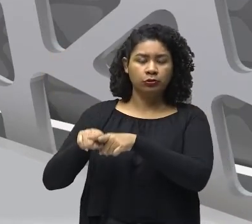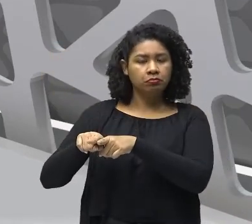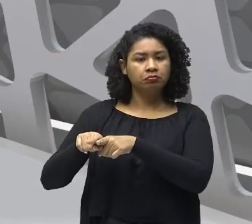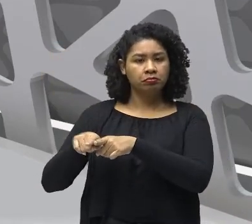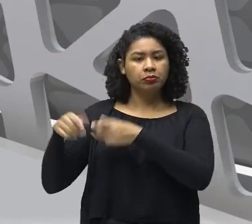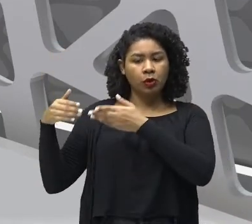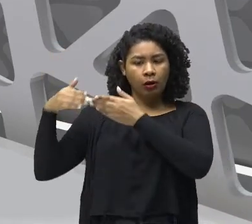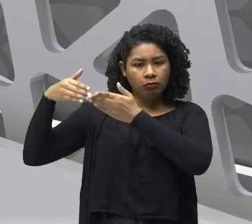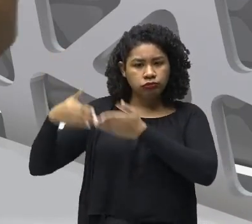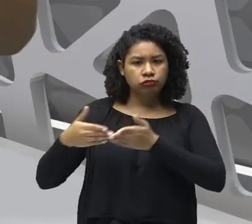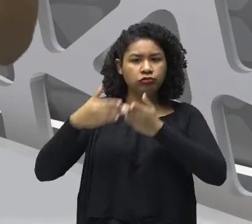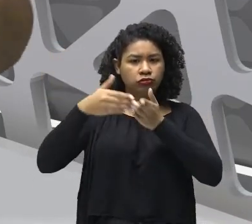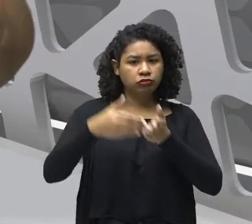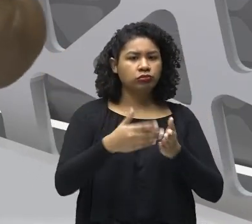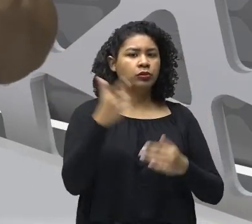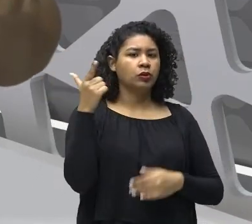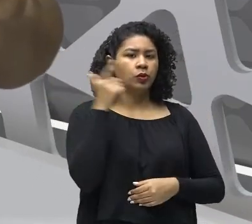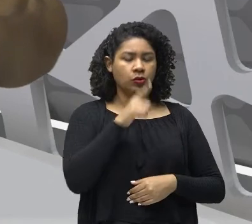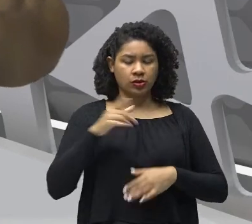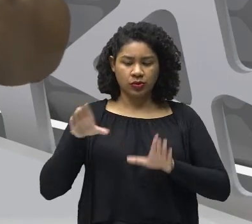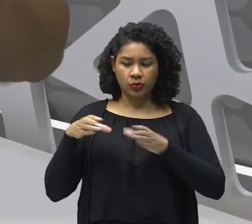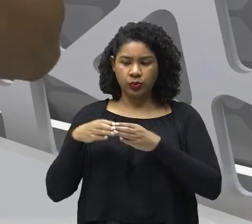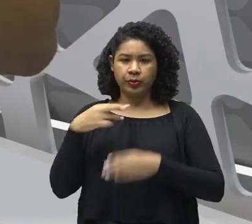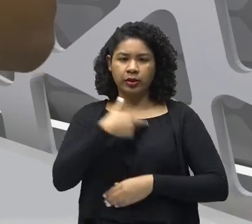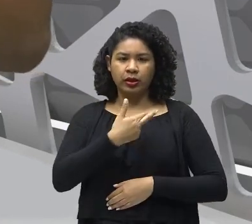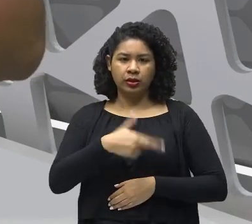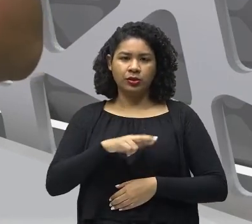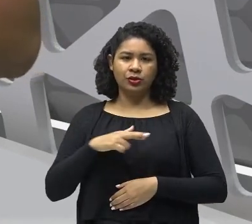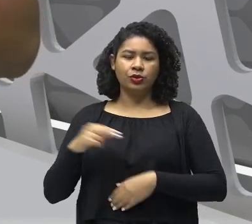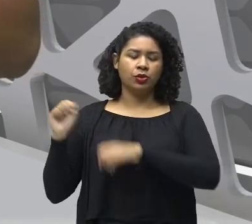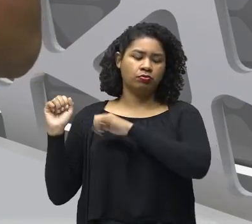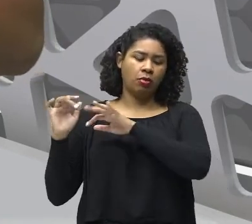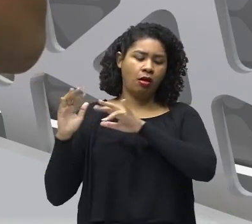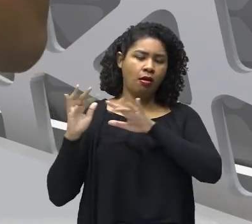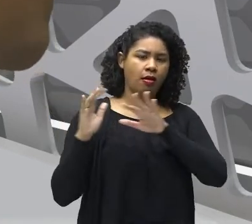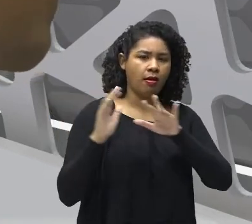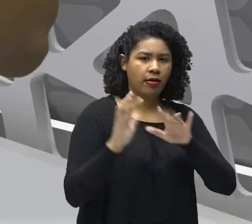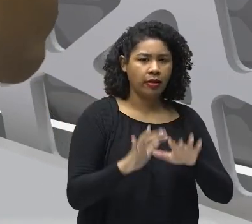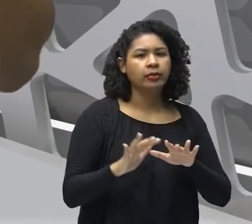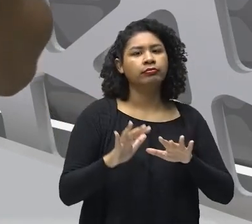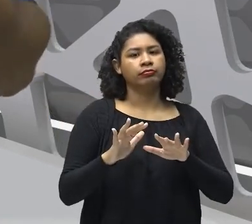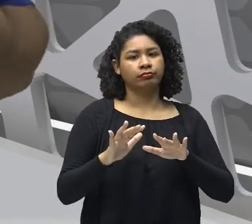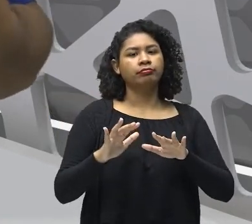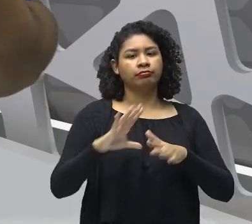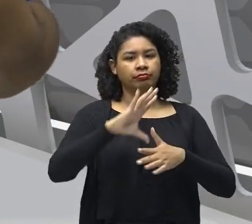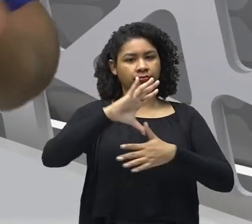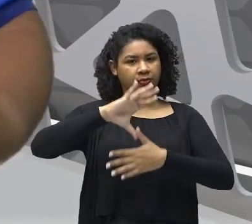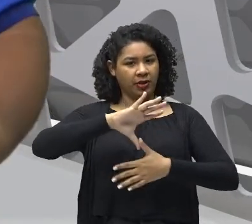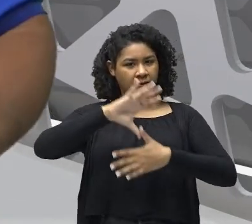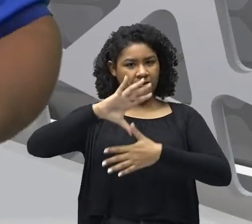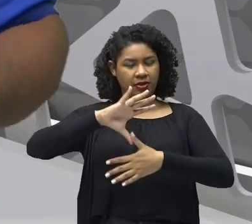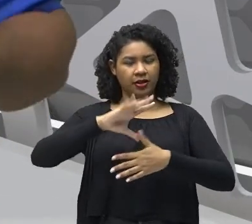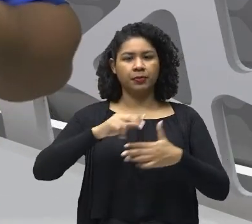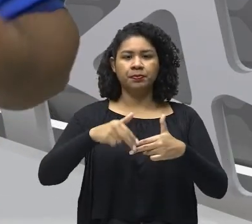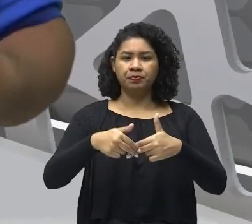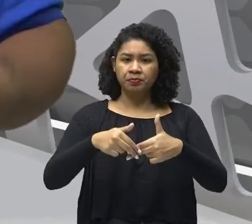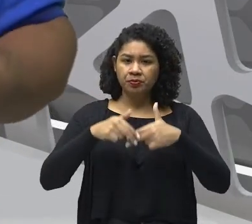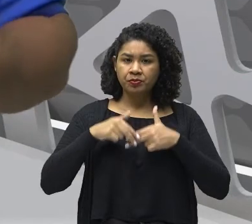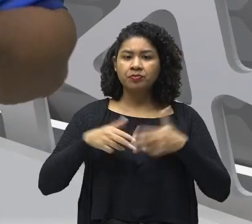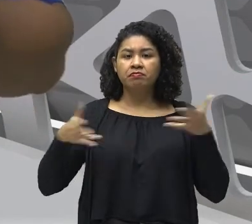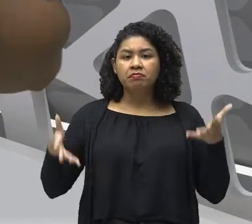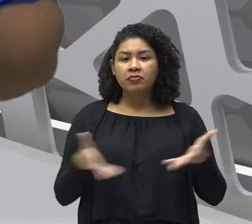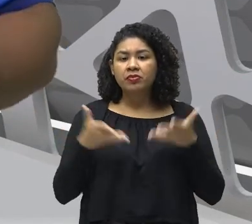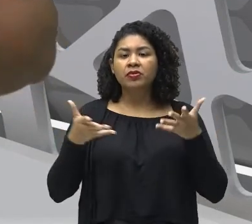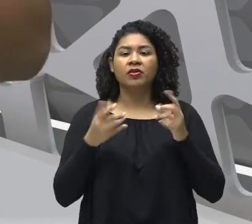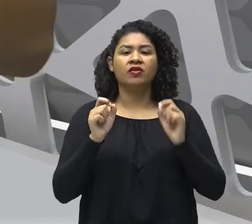E Mandar Seus missionários E como eu já falei Para vocês Desde a vinda deles Isso já contribuiu Bastante